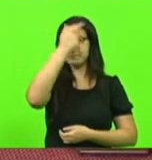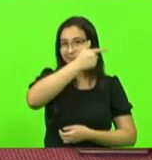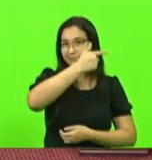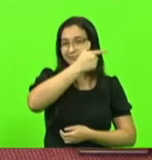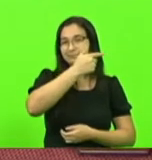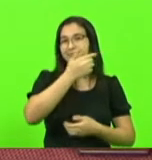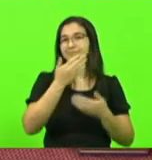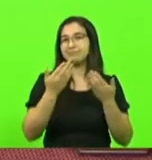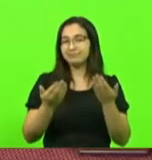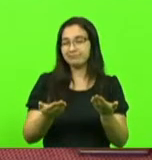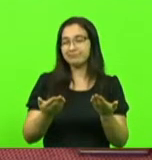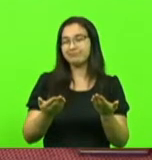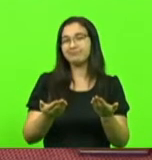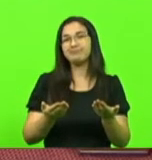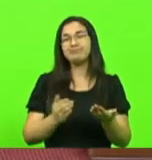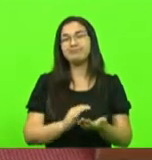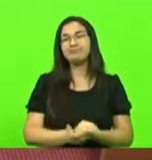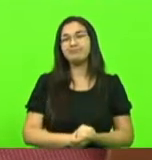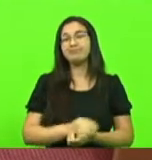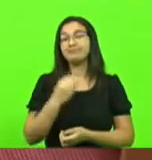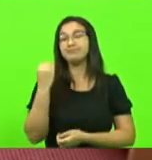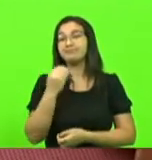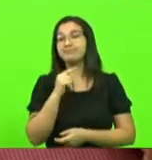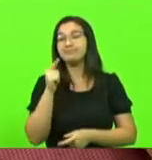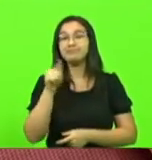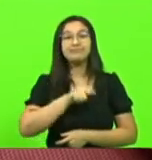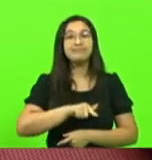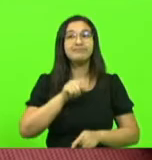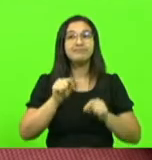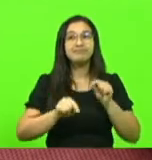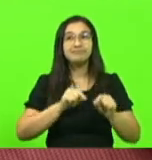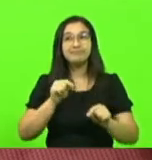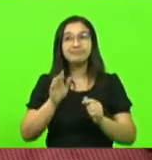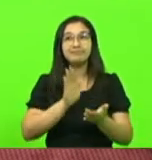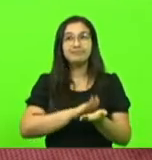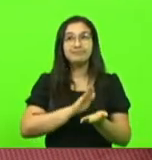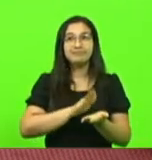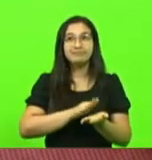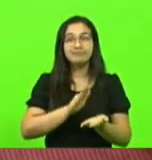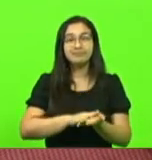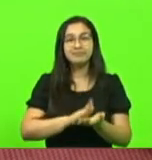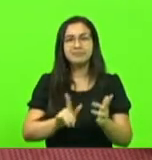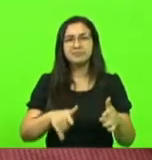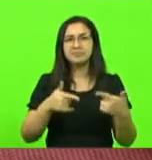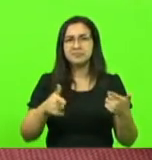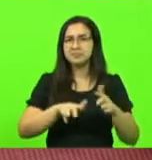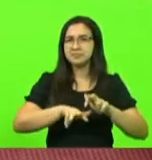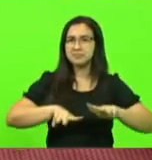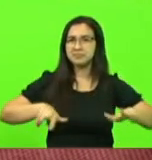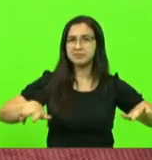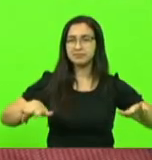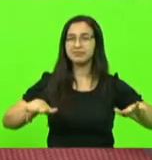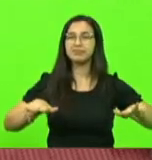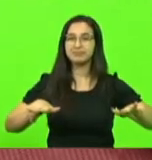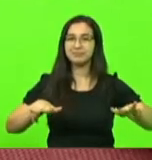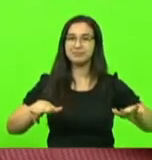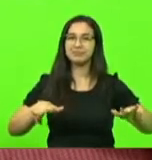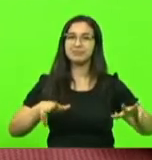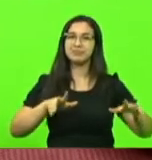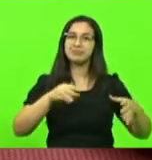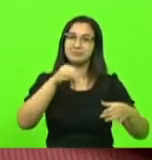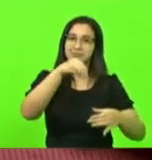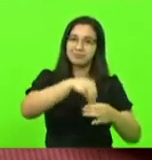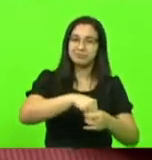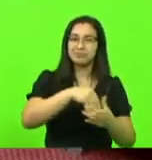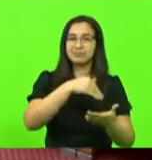aproveitando também para parabenizar pelas ações frente à